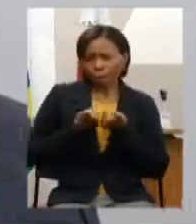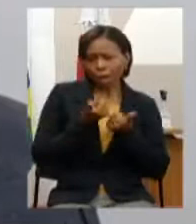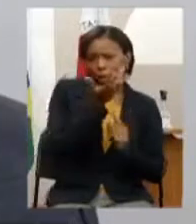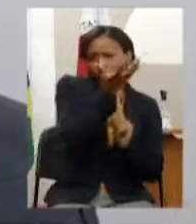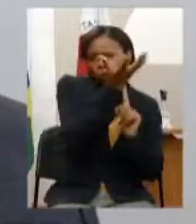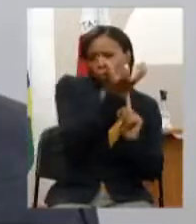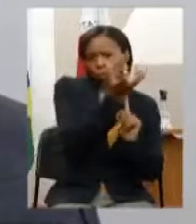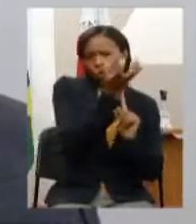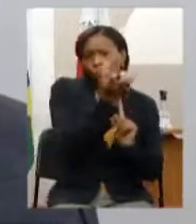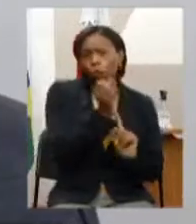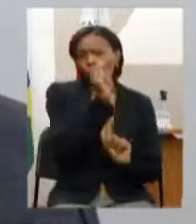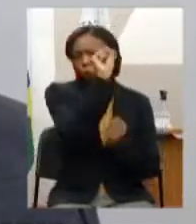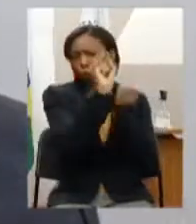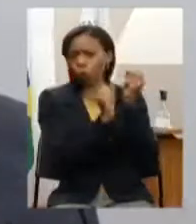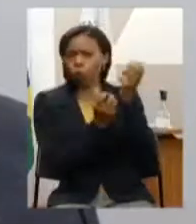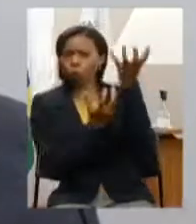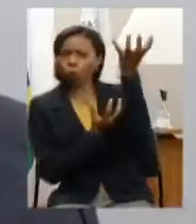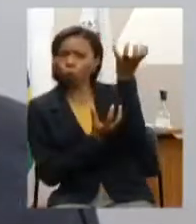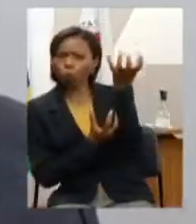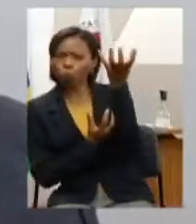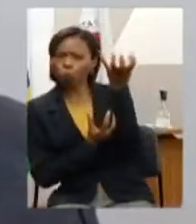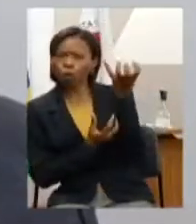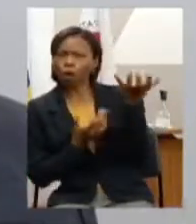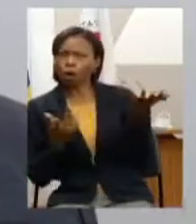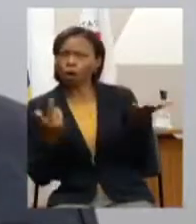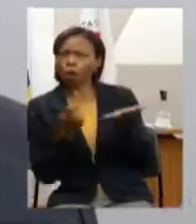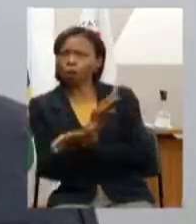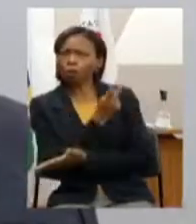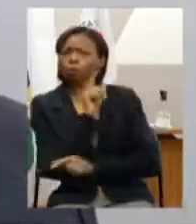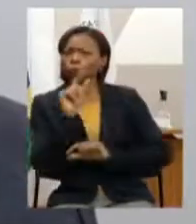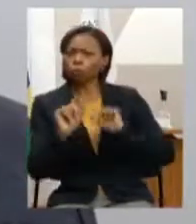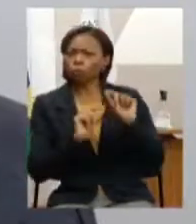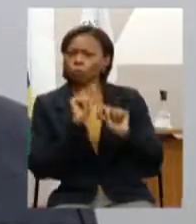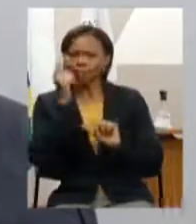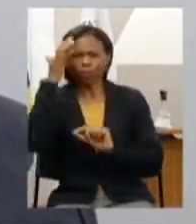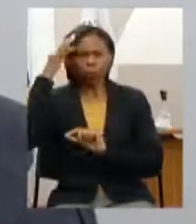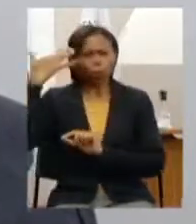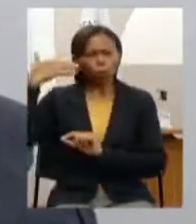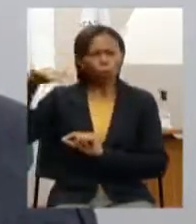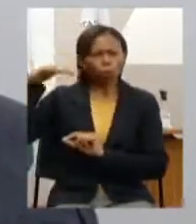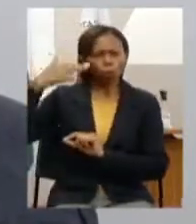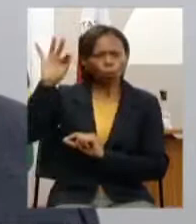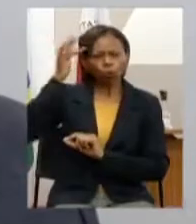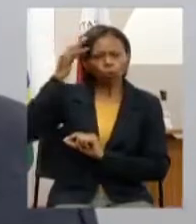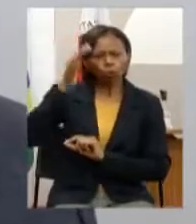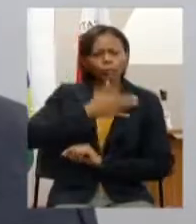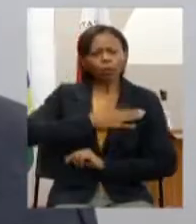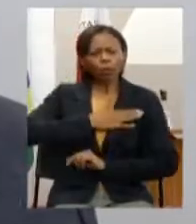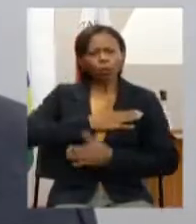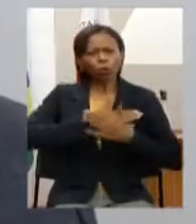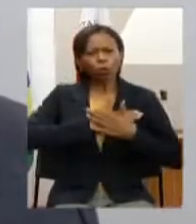radiobás relataram dores de cabeça zumbidos no ouvido problemas no coração existem várias